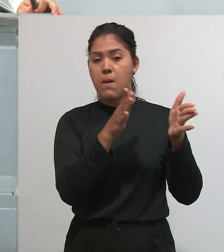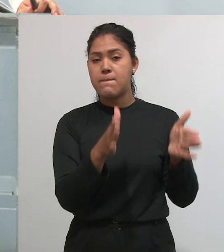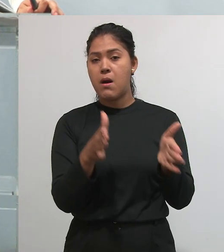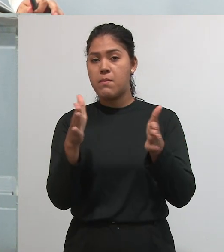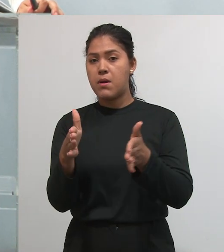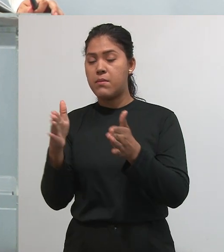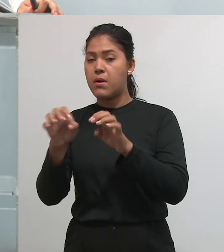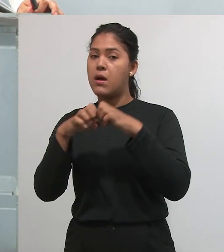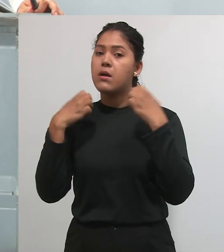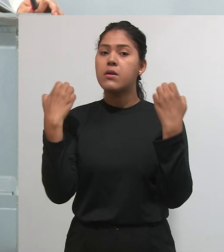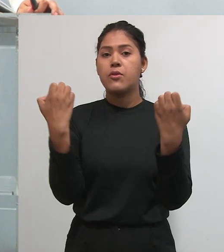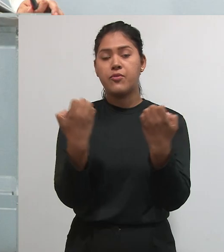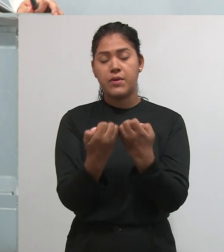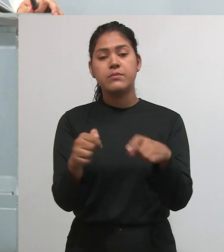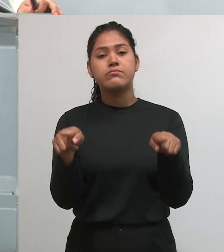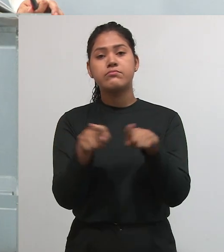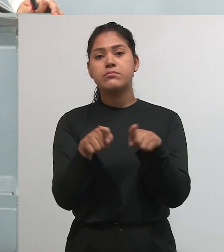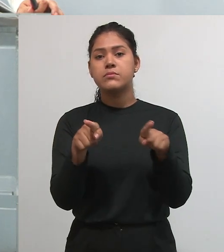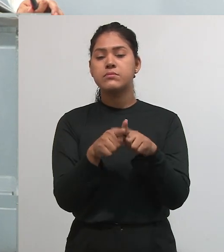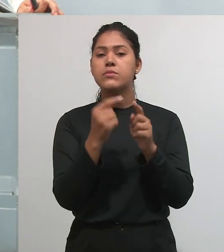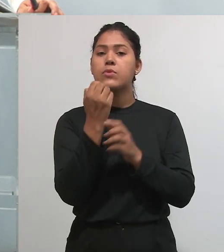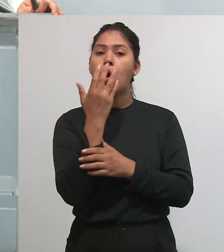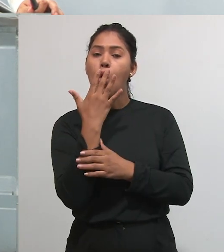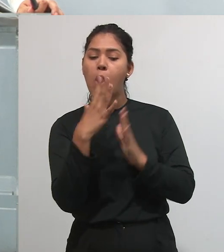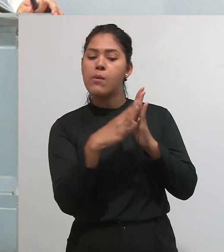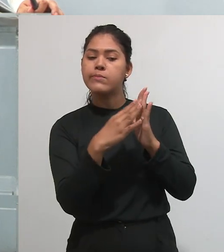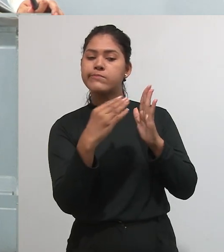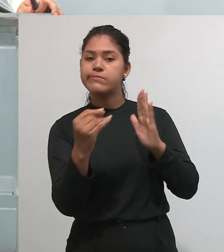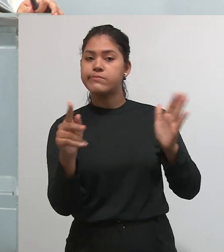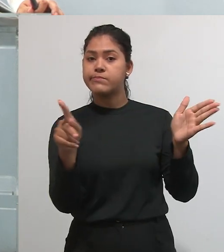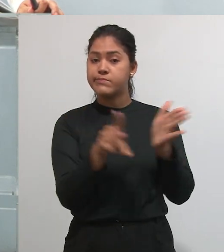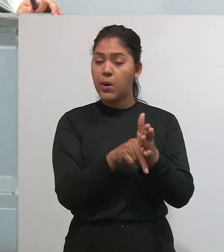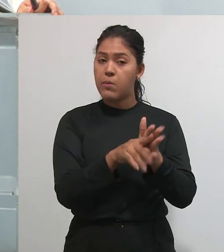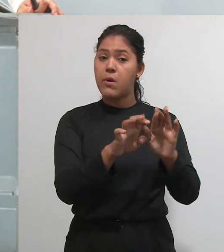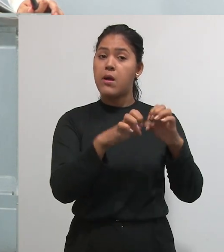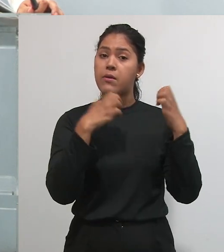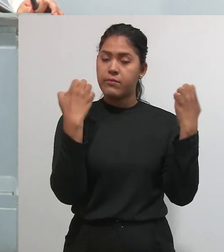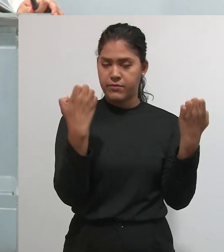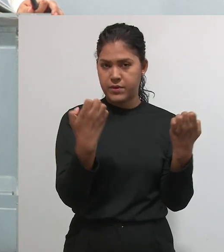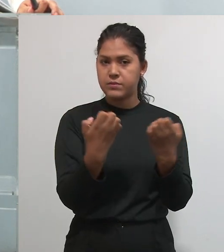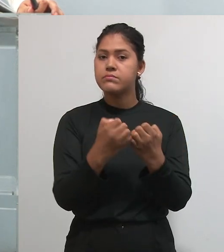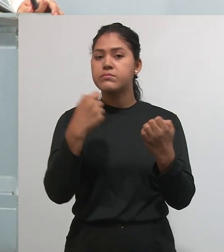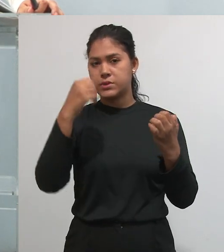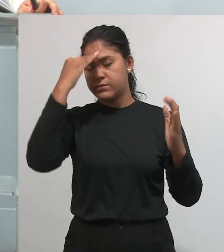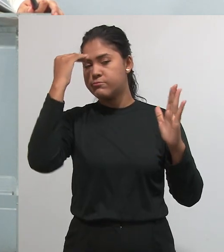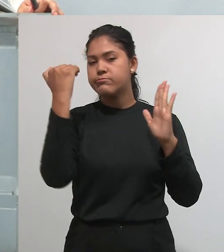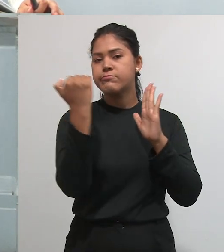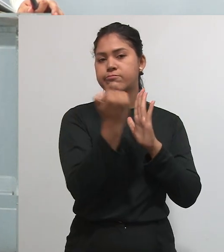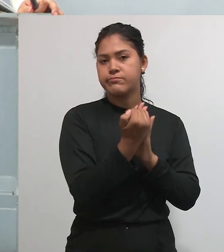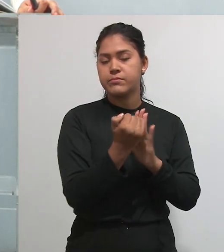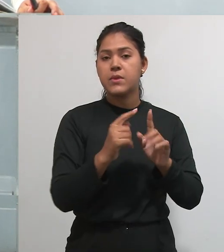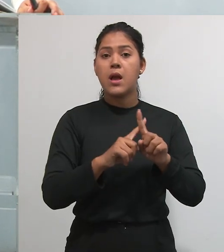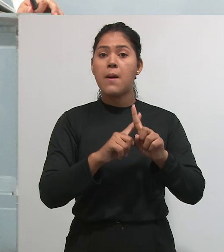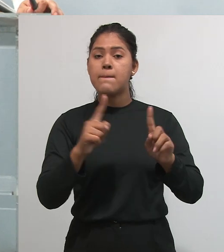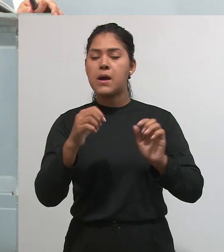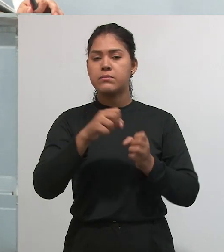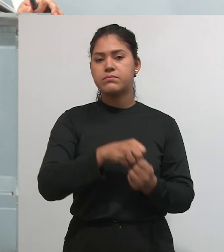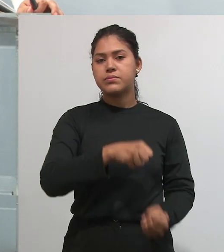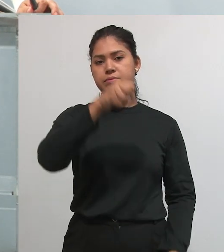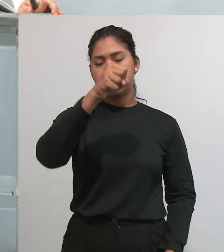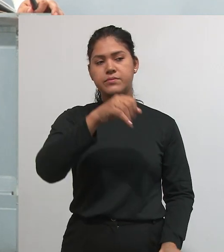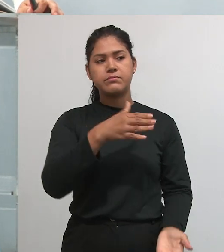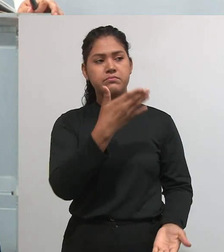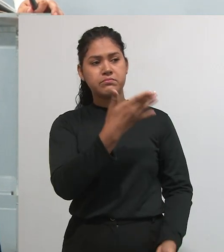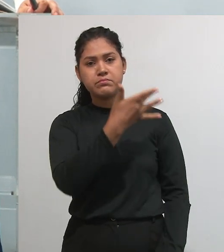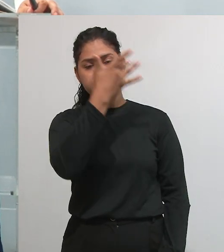diferente, uma apresentação visual diferente para cada tipo de evento que a gente vai. Mas ele fica exposto, as